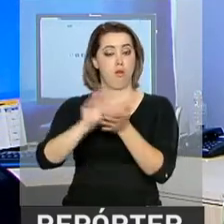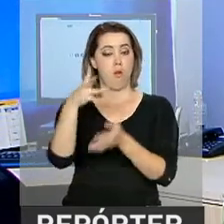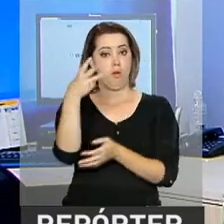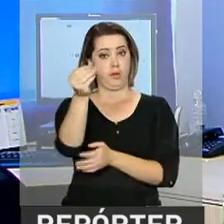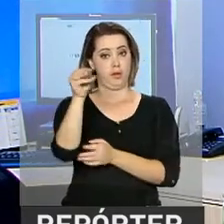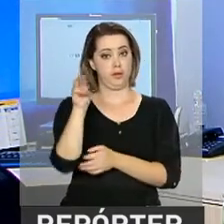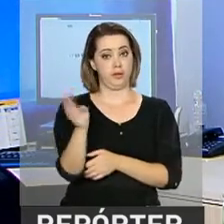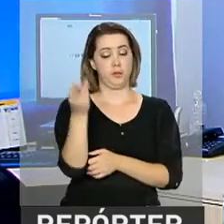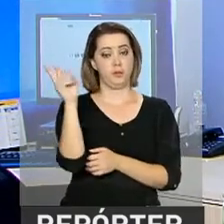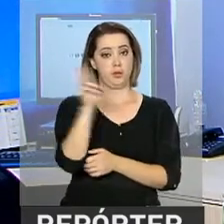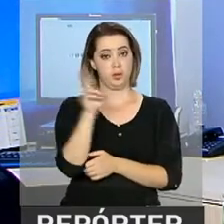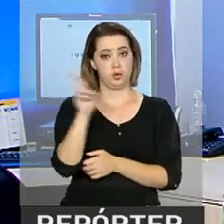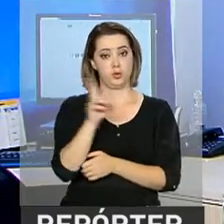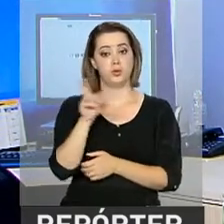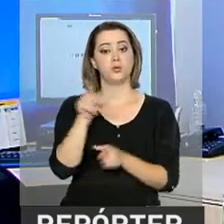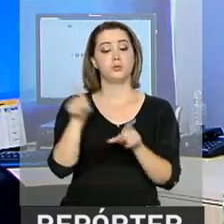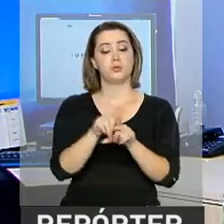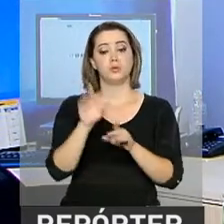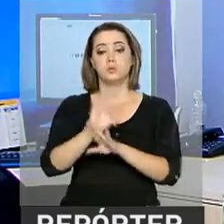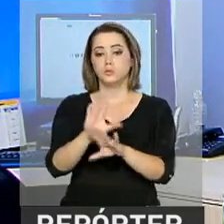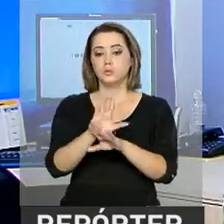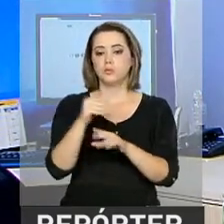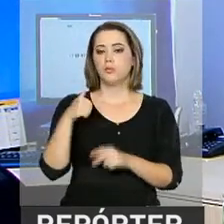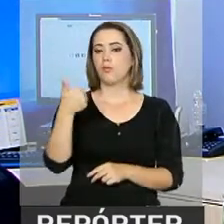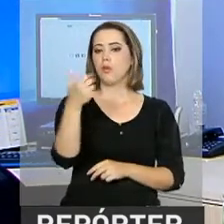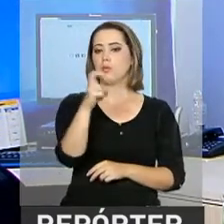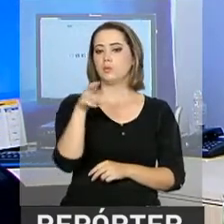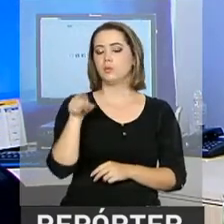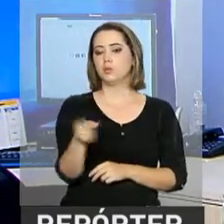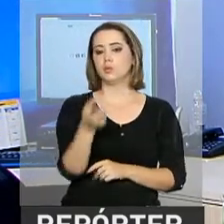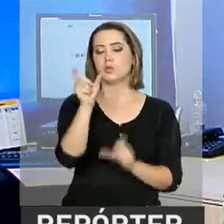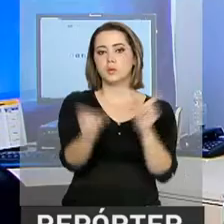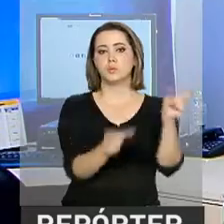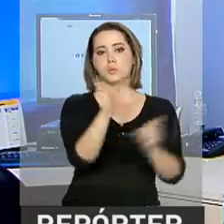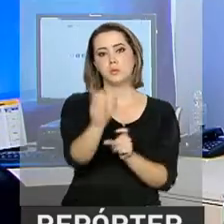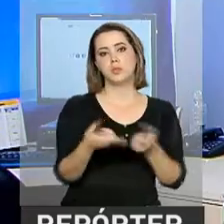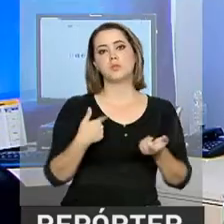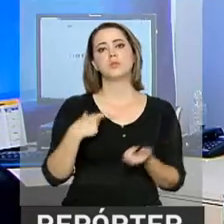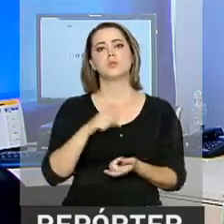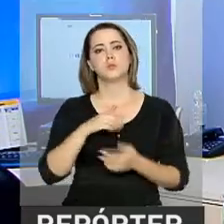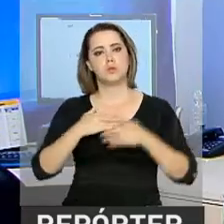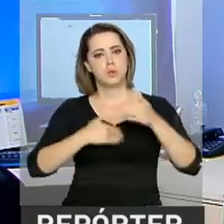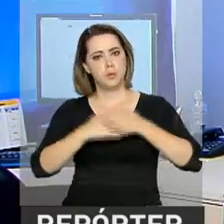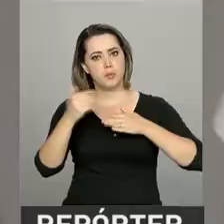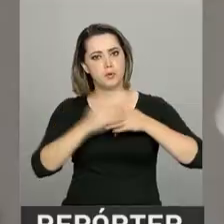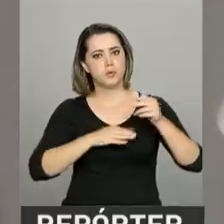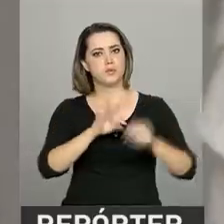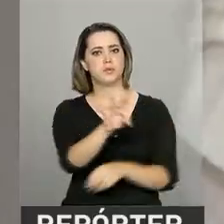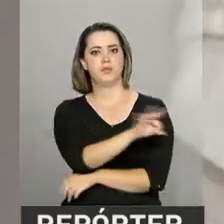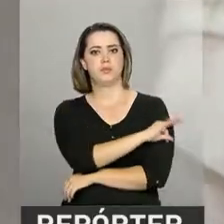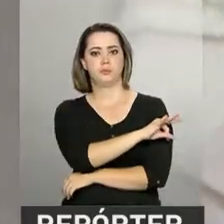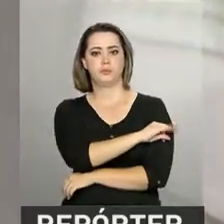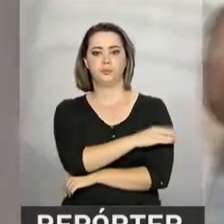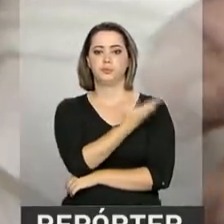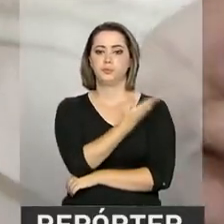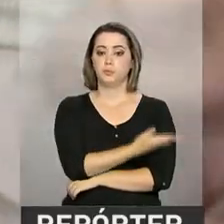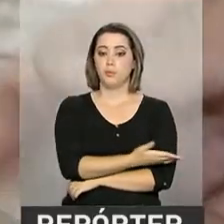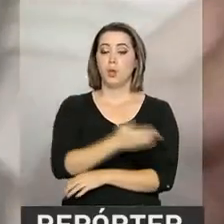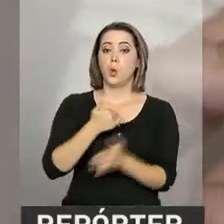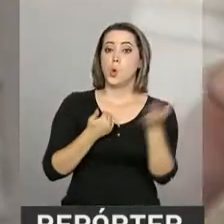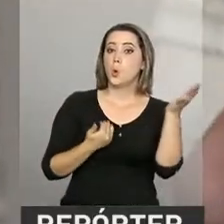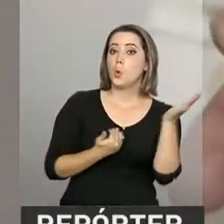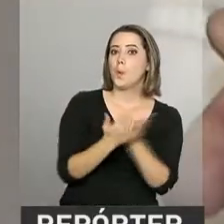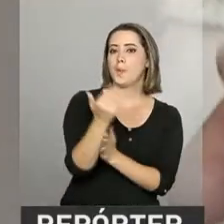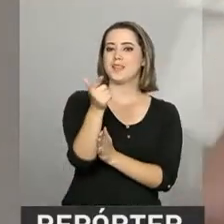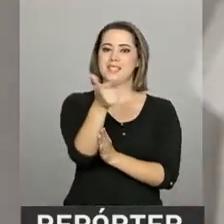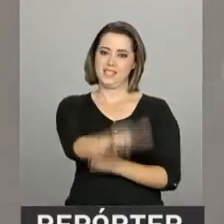projeto. A meta é beneficiar mais de 15 mil detentos com qualificação profissional. O projeto Começar de Novo,